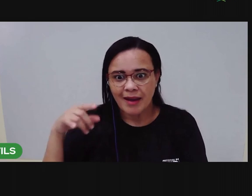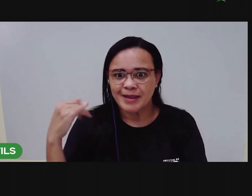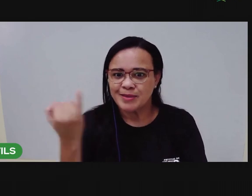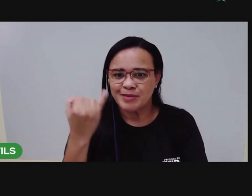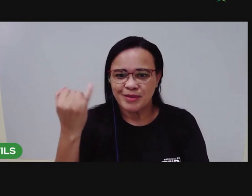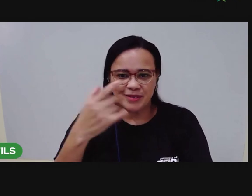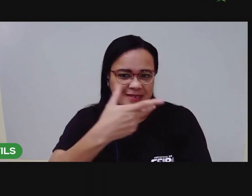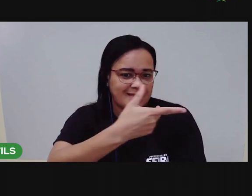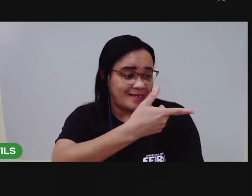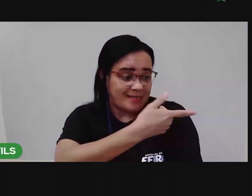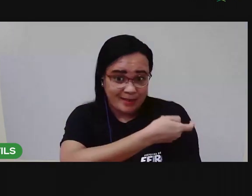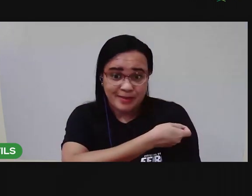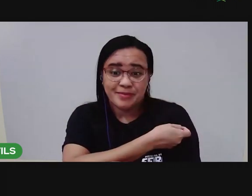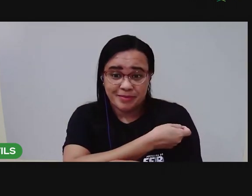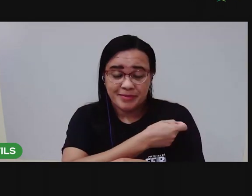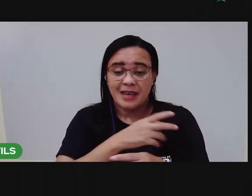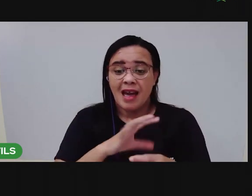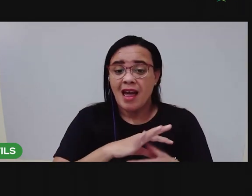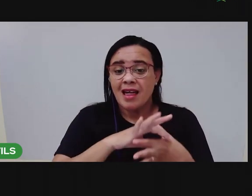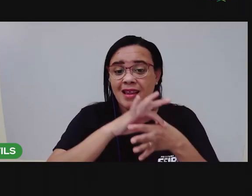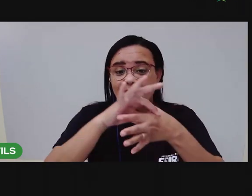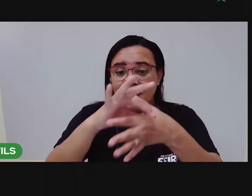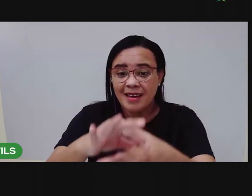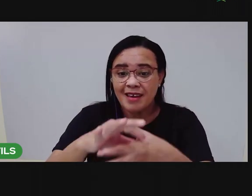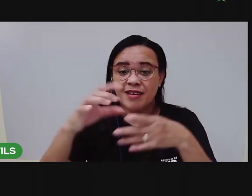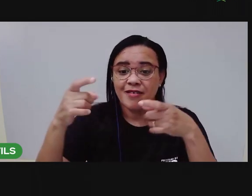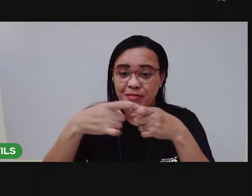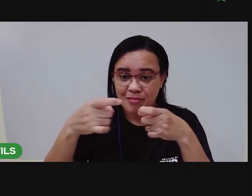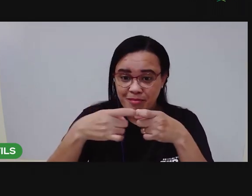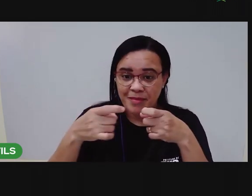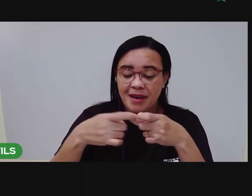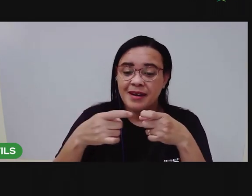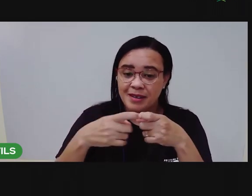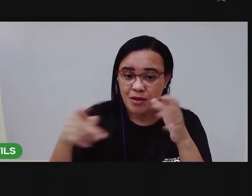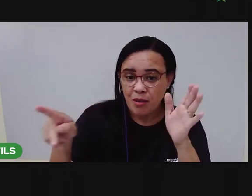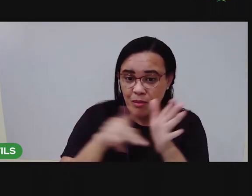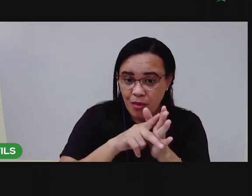visitas ao veterinário, ao médico veterinário, para esse animal.